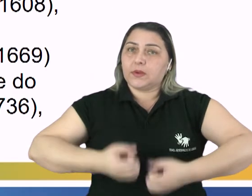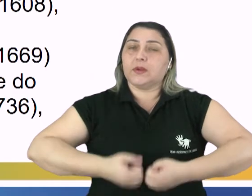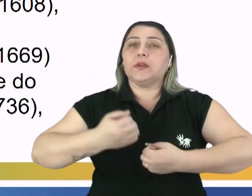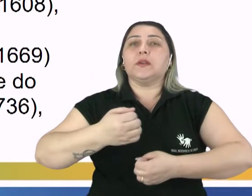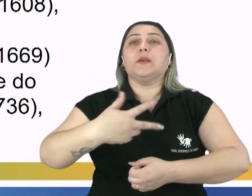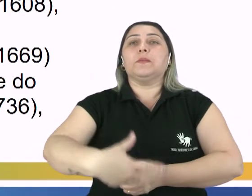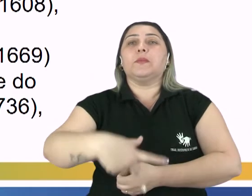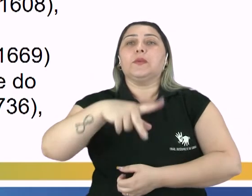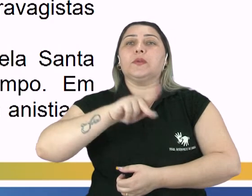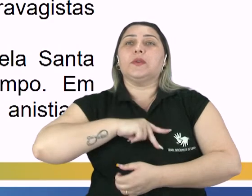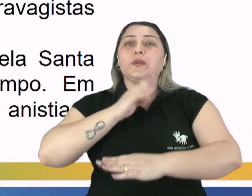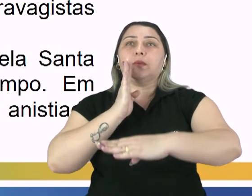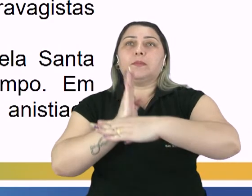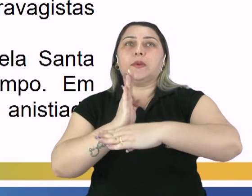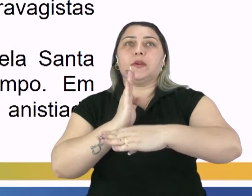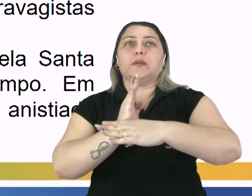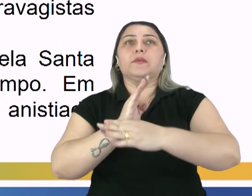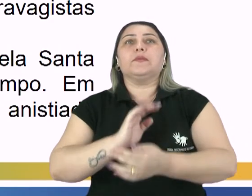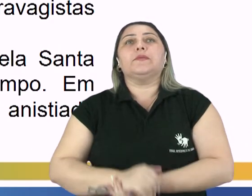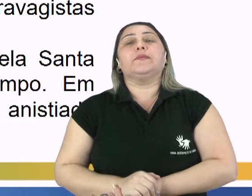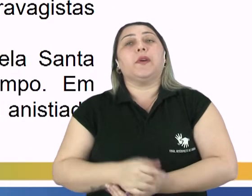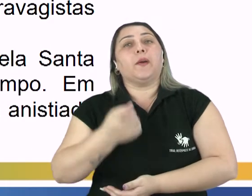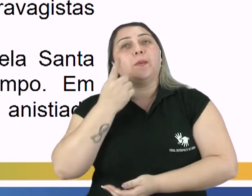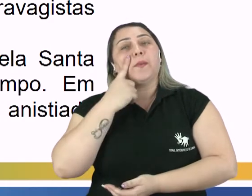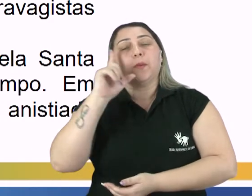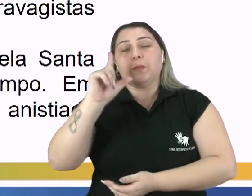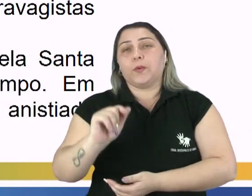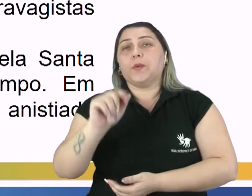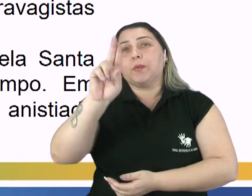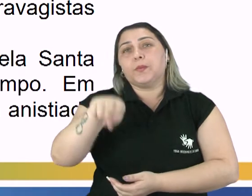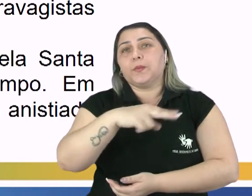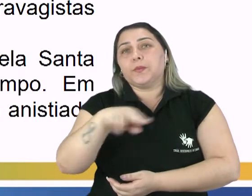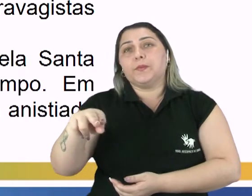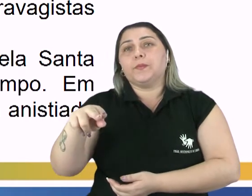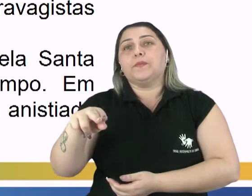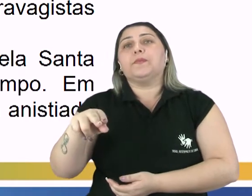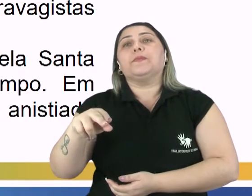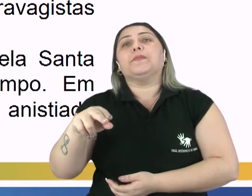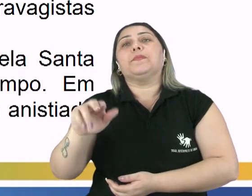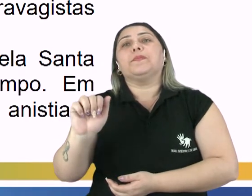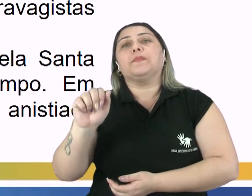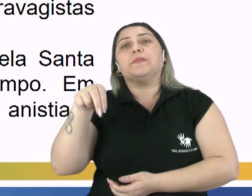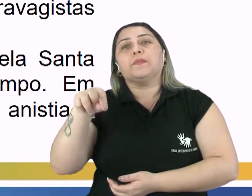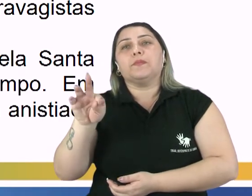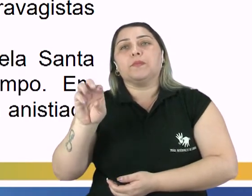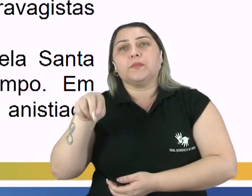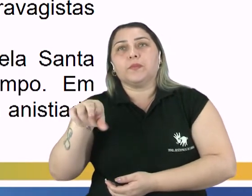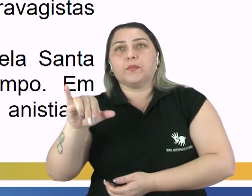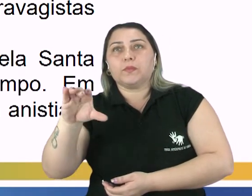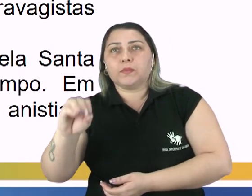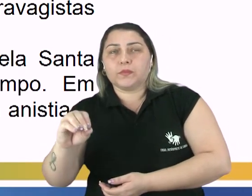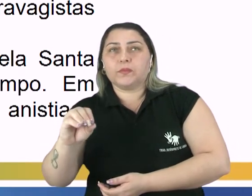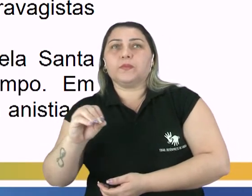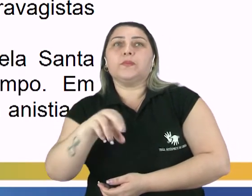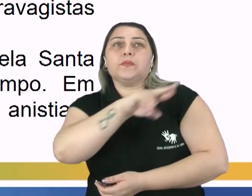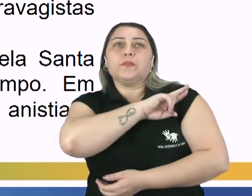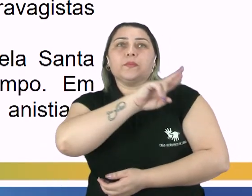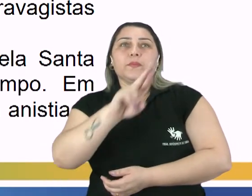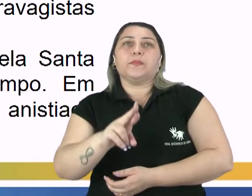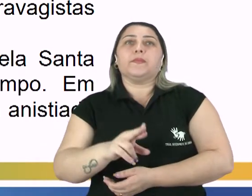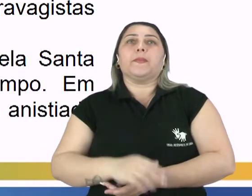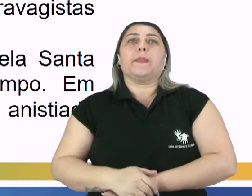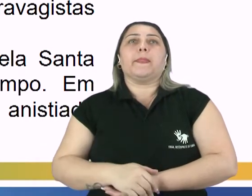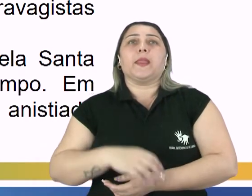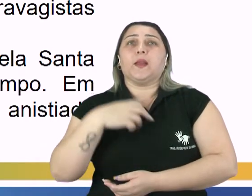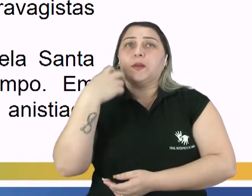portugueses do barroco. Vamos falar um pouquinho do padre Antônio Vieira, que é o maior representante desse período.